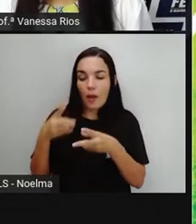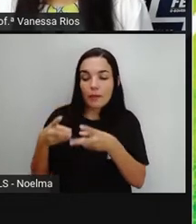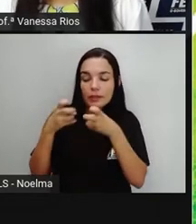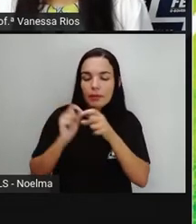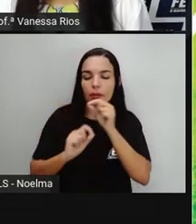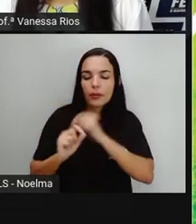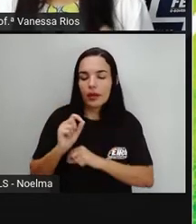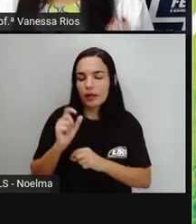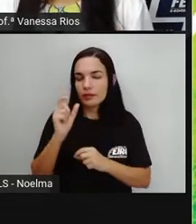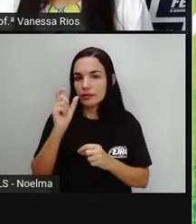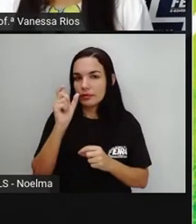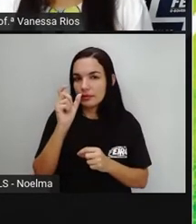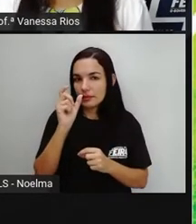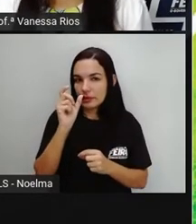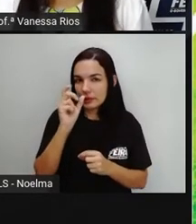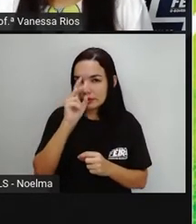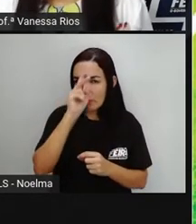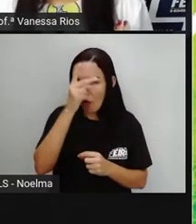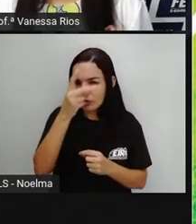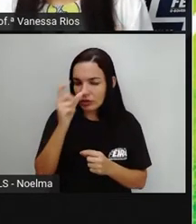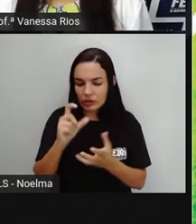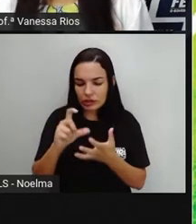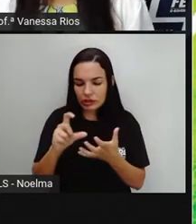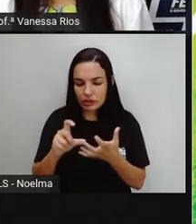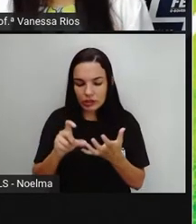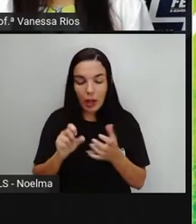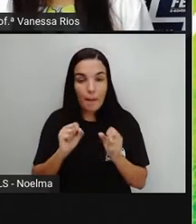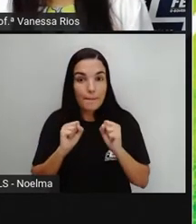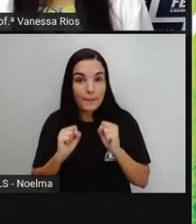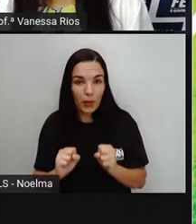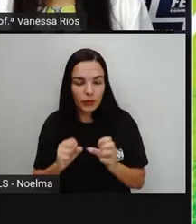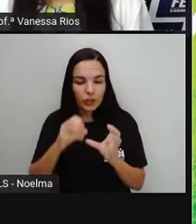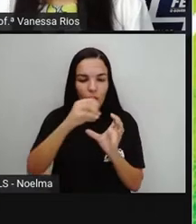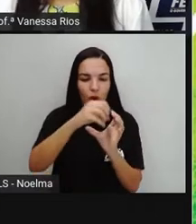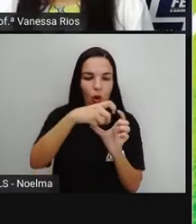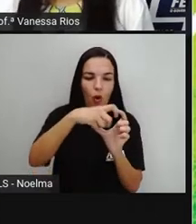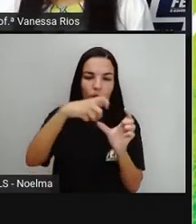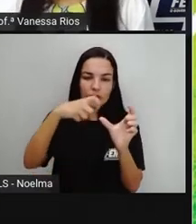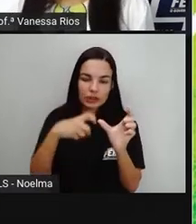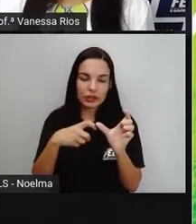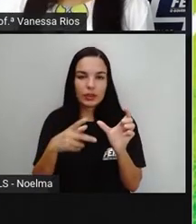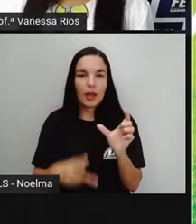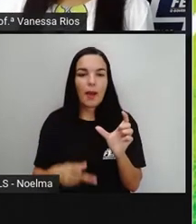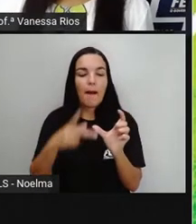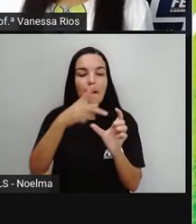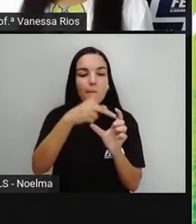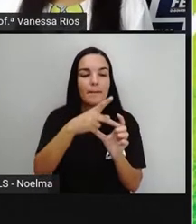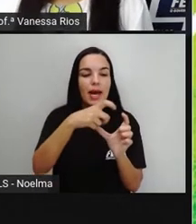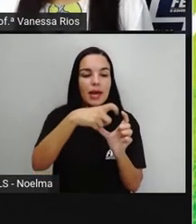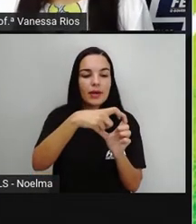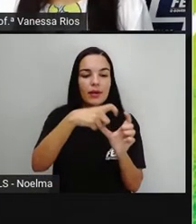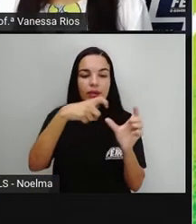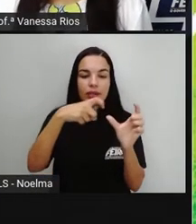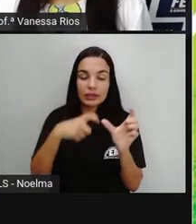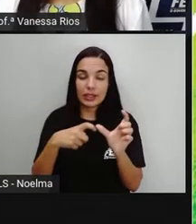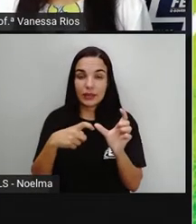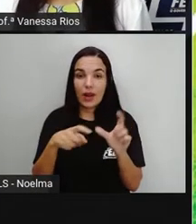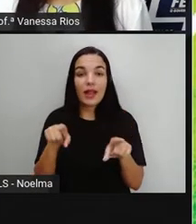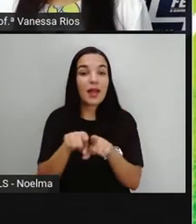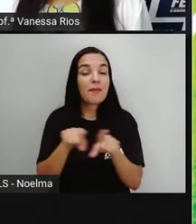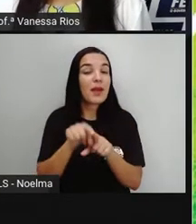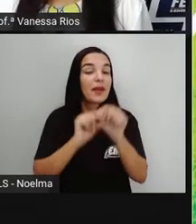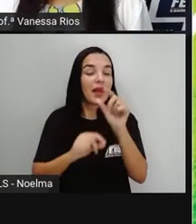ser classificadas em oxítonas, paroxítonas e proparoxítonas. E essa